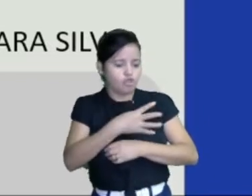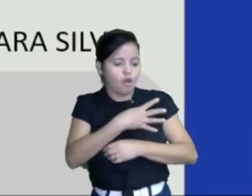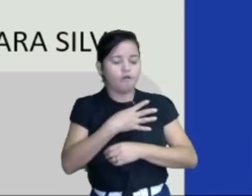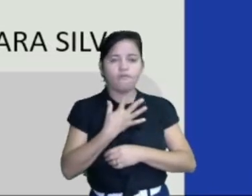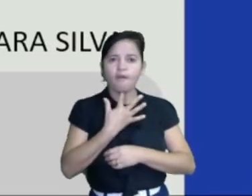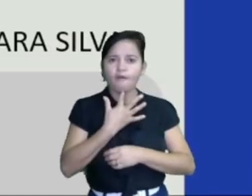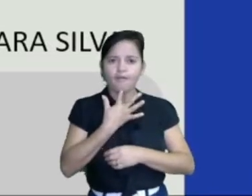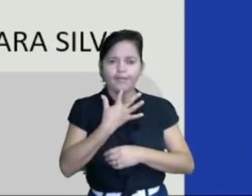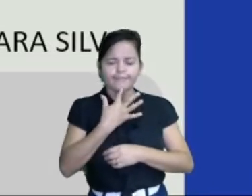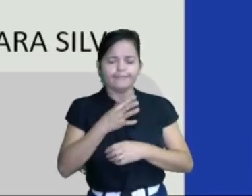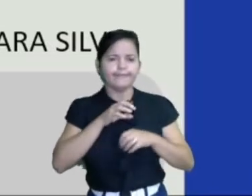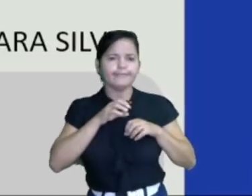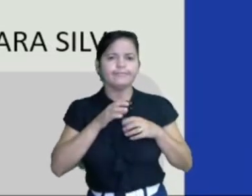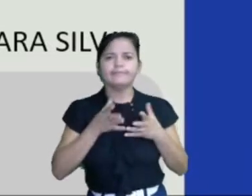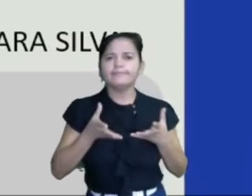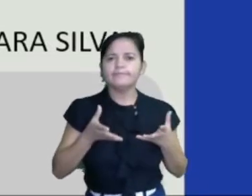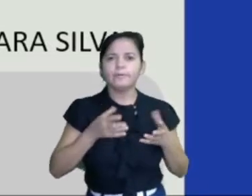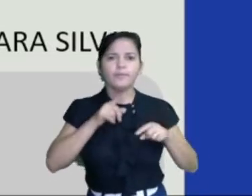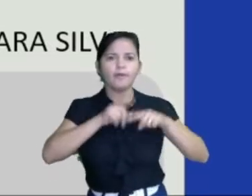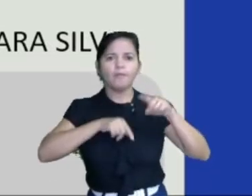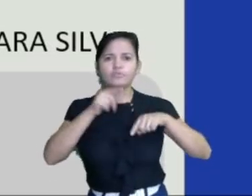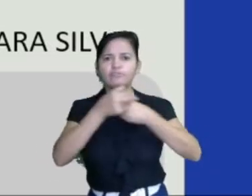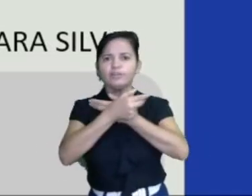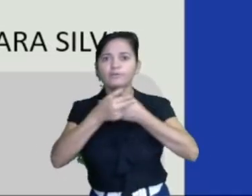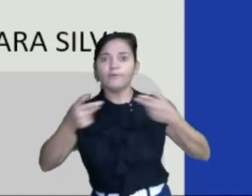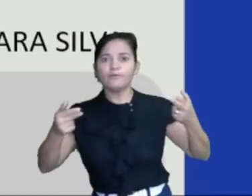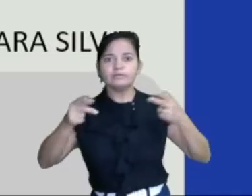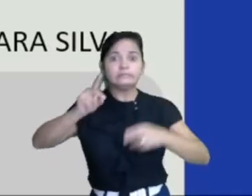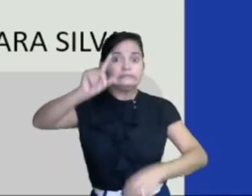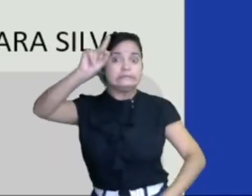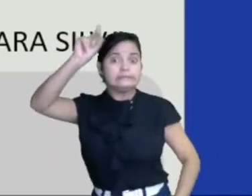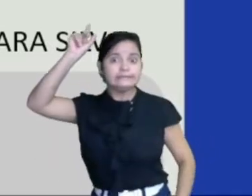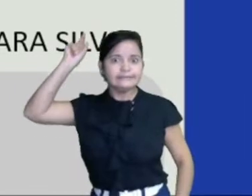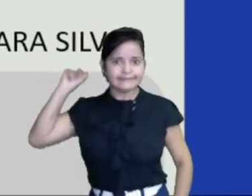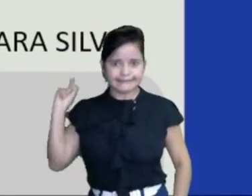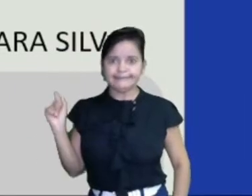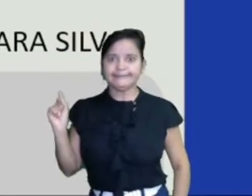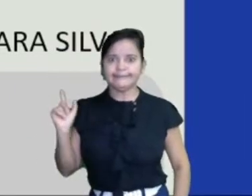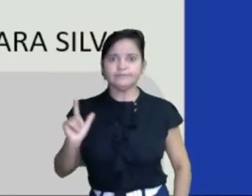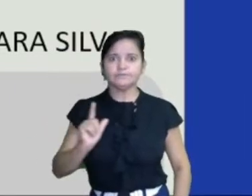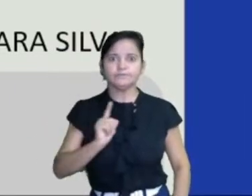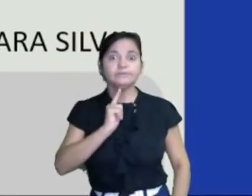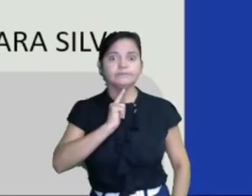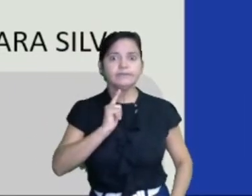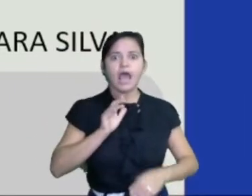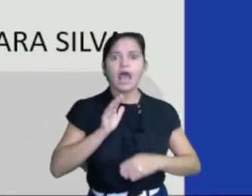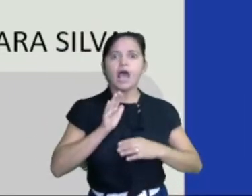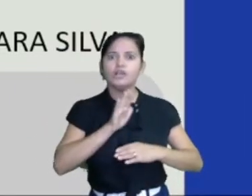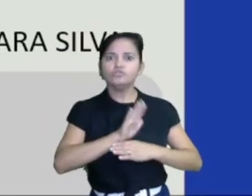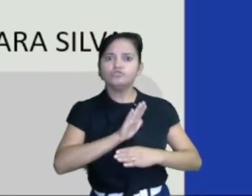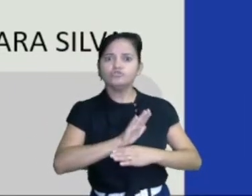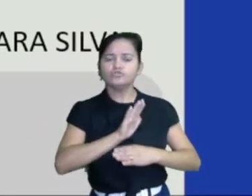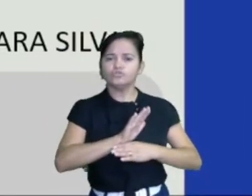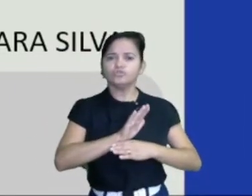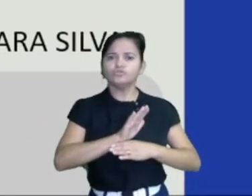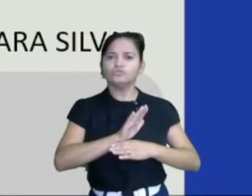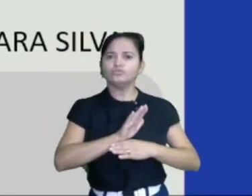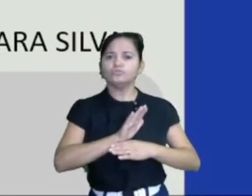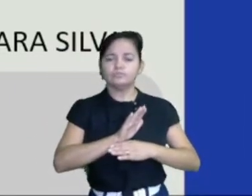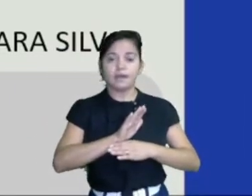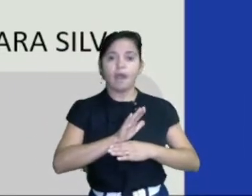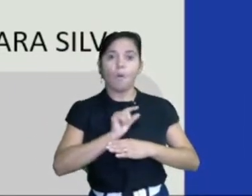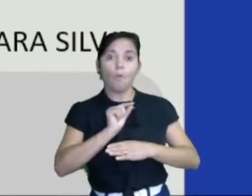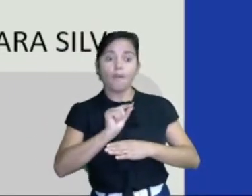pois assim, esses objetos, por mais antigos que sejam, ajudam a manter as